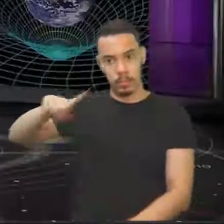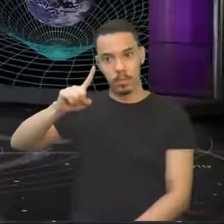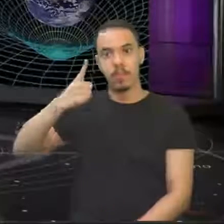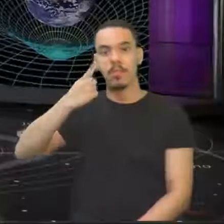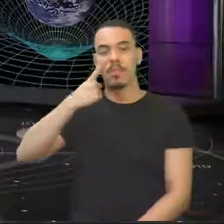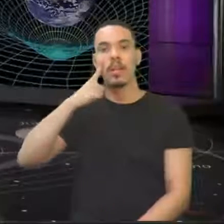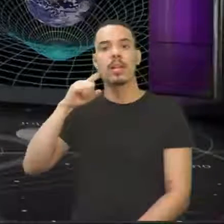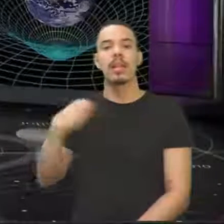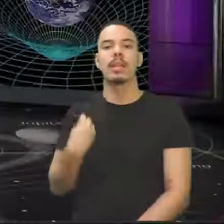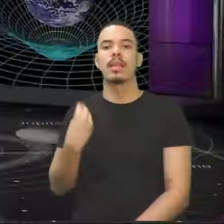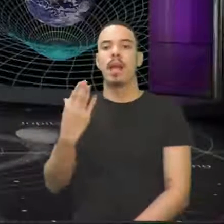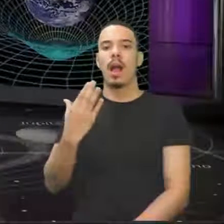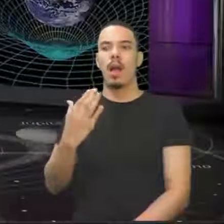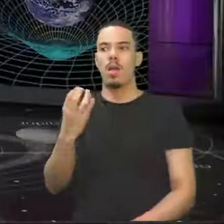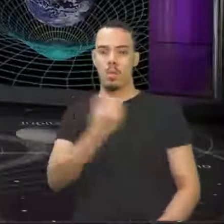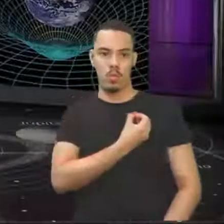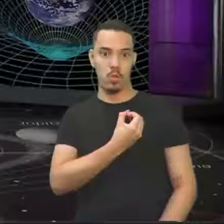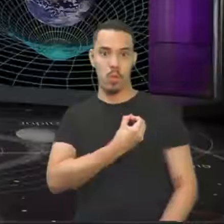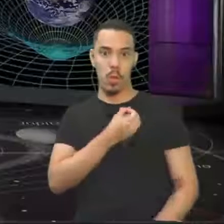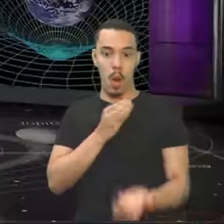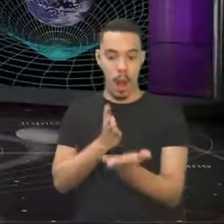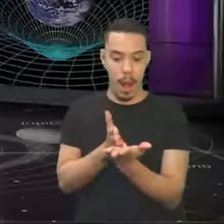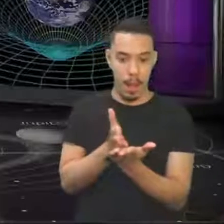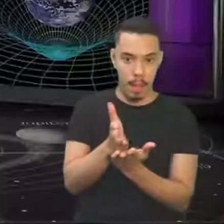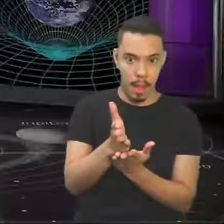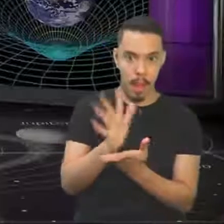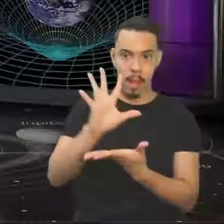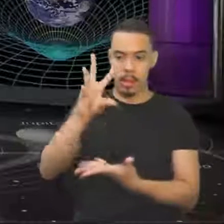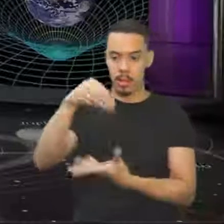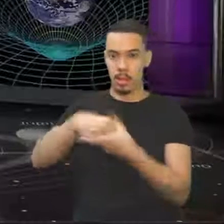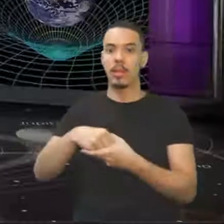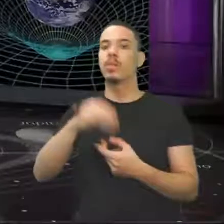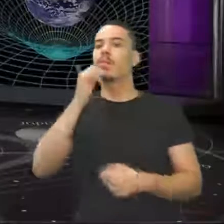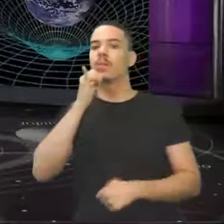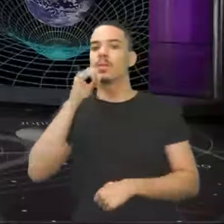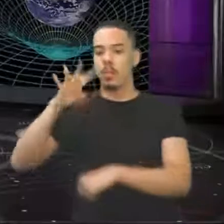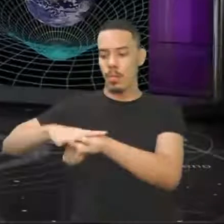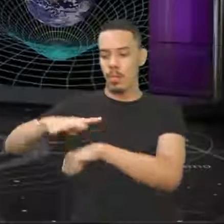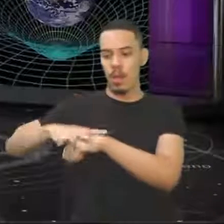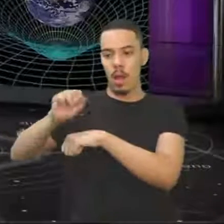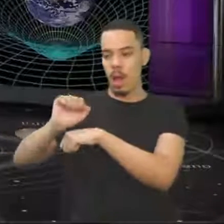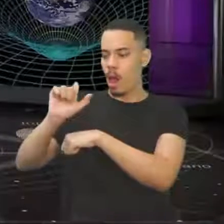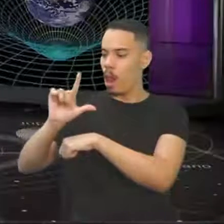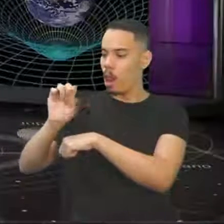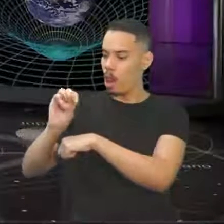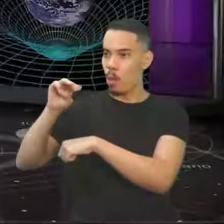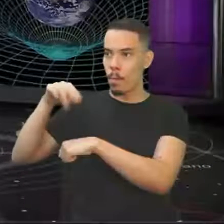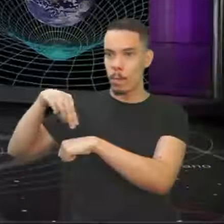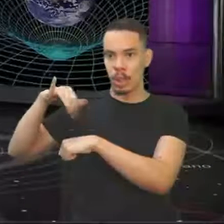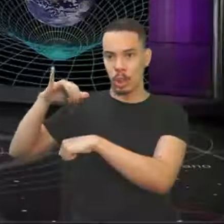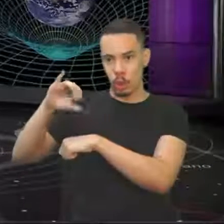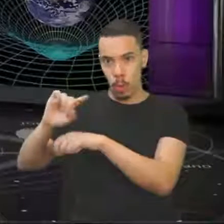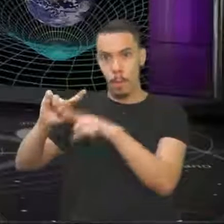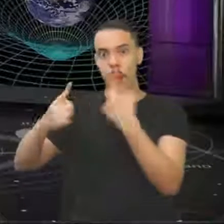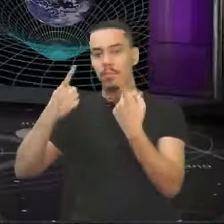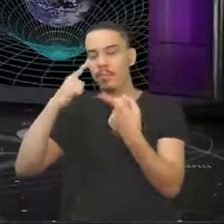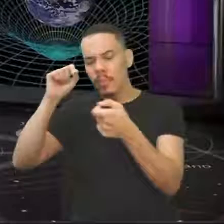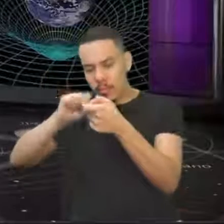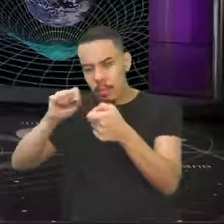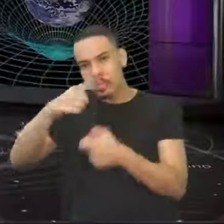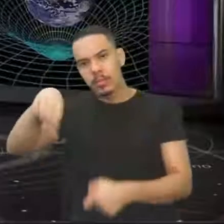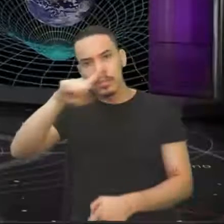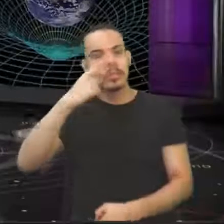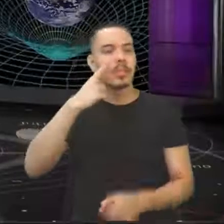ele te dá o coeficiente de dilatação linear do frasco, do alumínio, por exemplo. Só que aí na hora de fazer, você tem que ver como